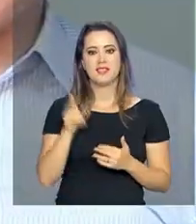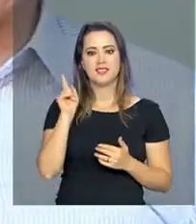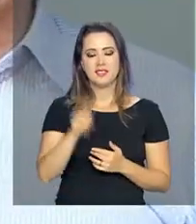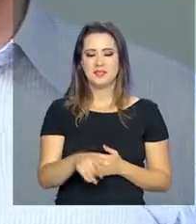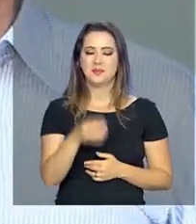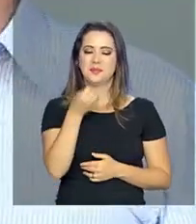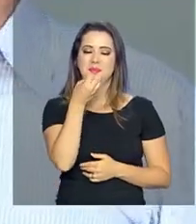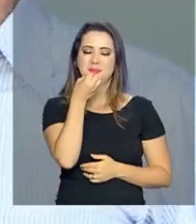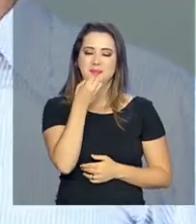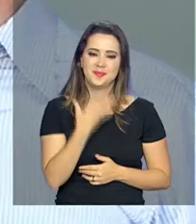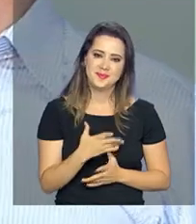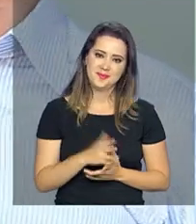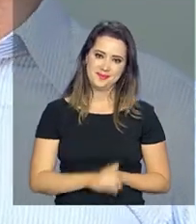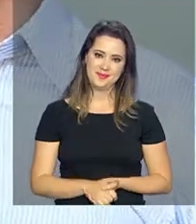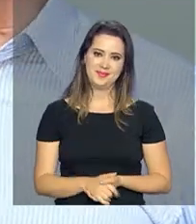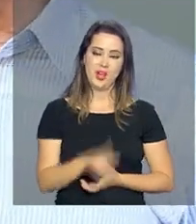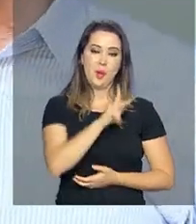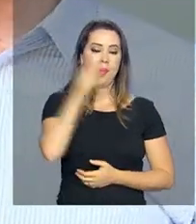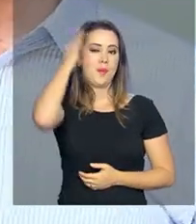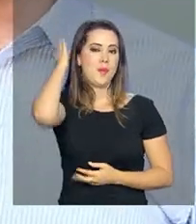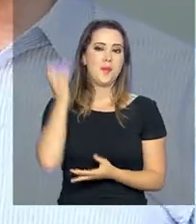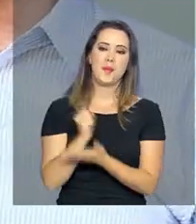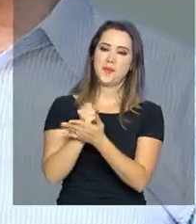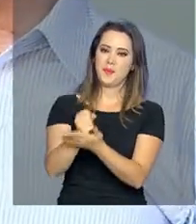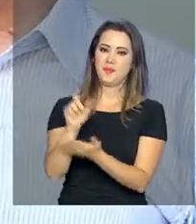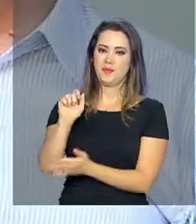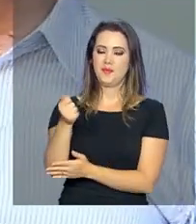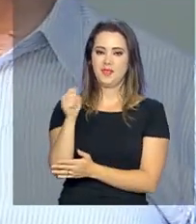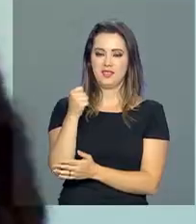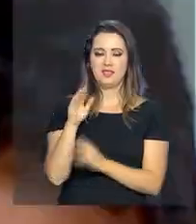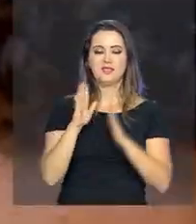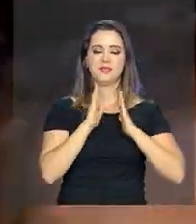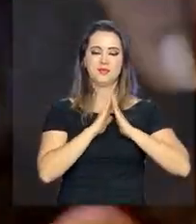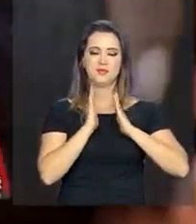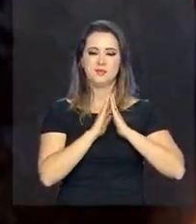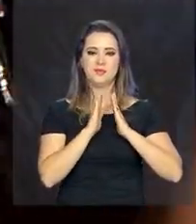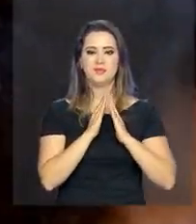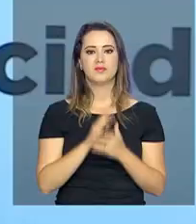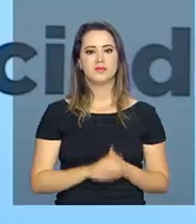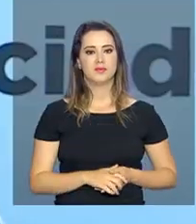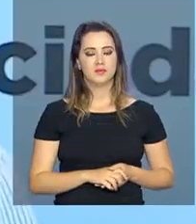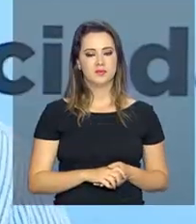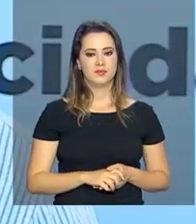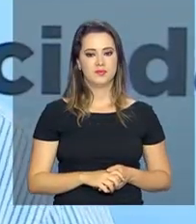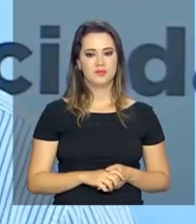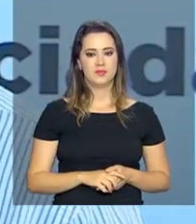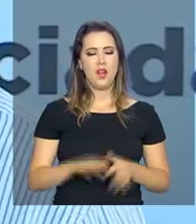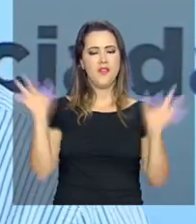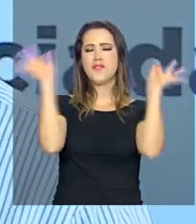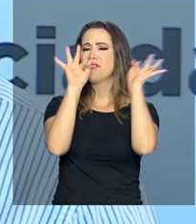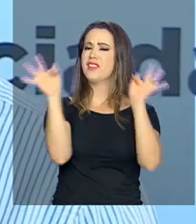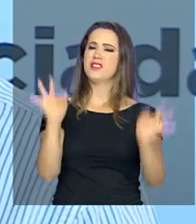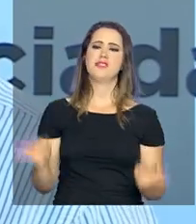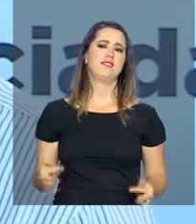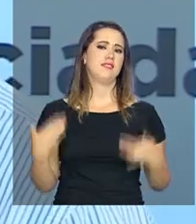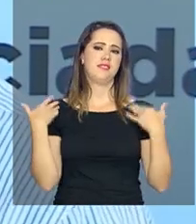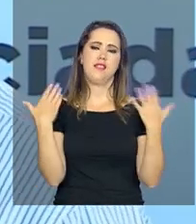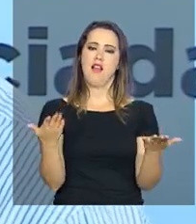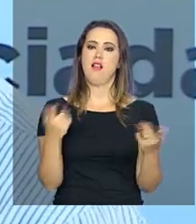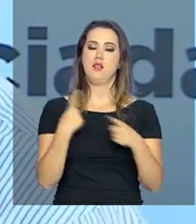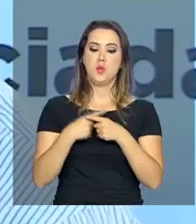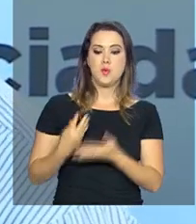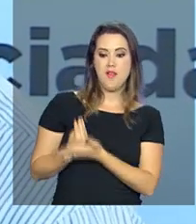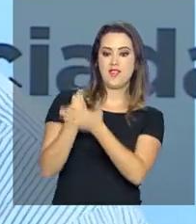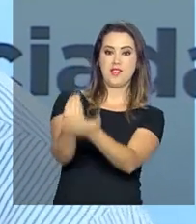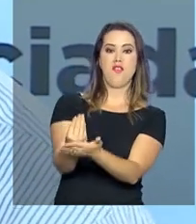né? O presidente Michel Temer participou da entrega das chaves do residencial Jardim do Cerrado. Uma satisfação extraordinária porque você está